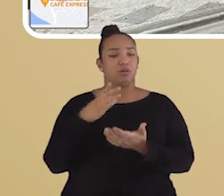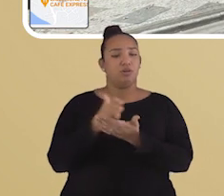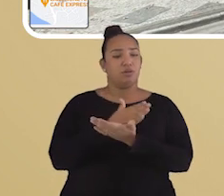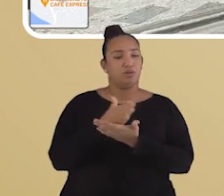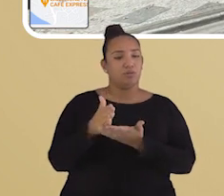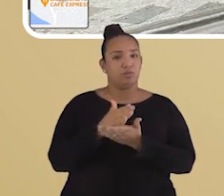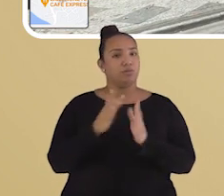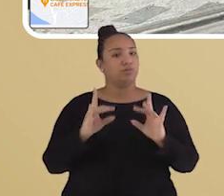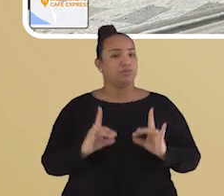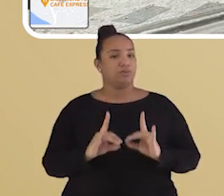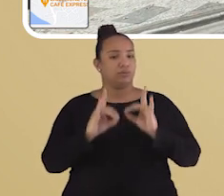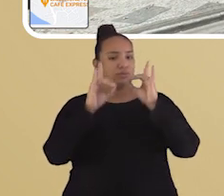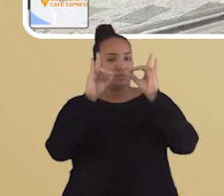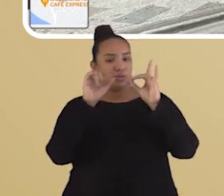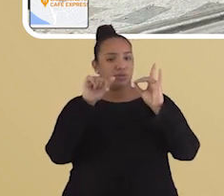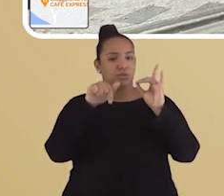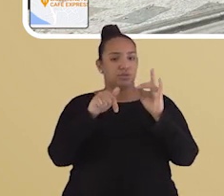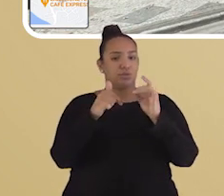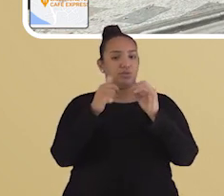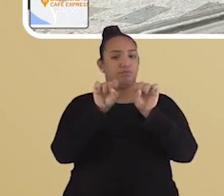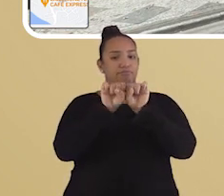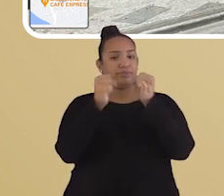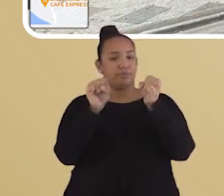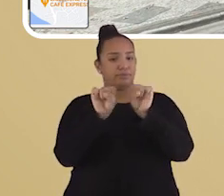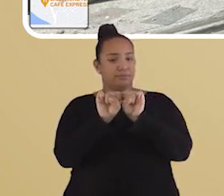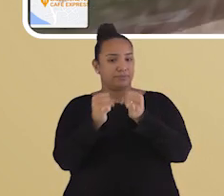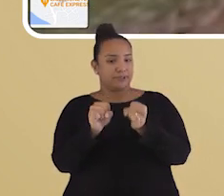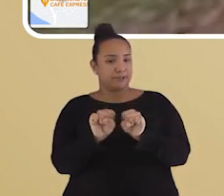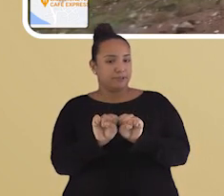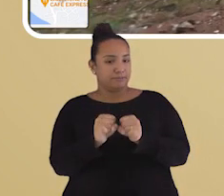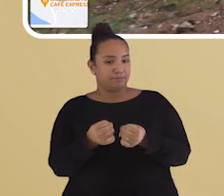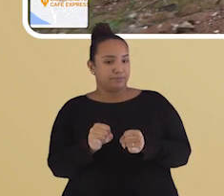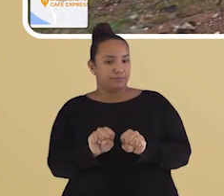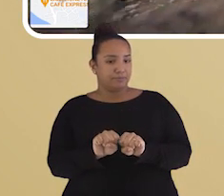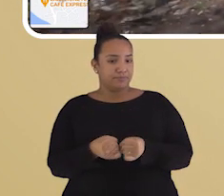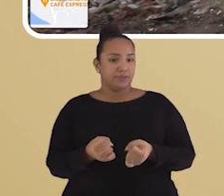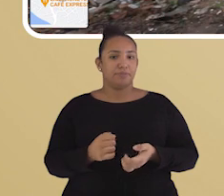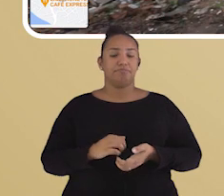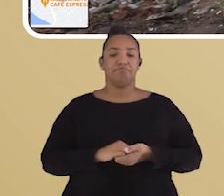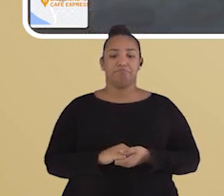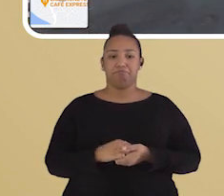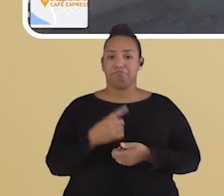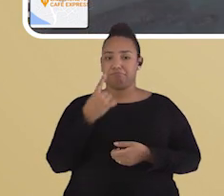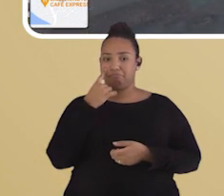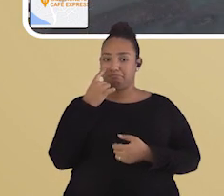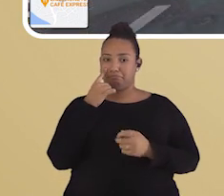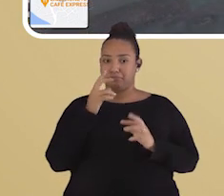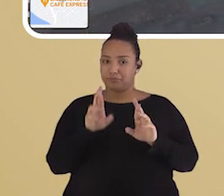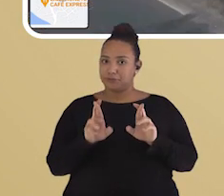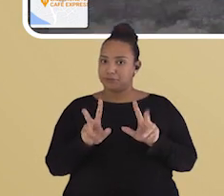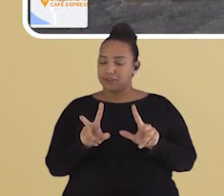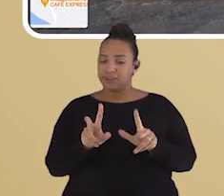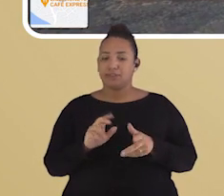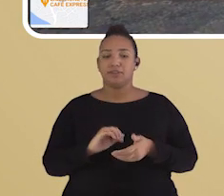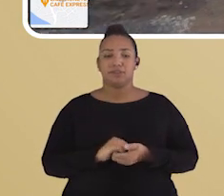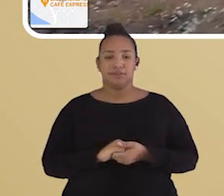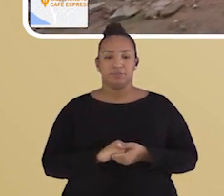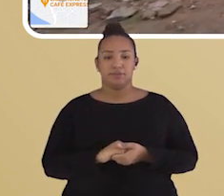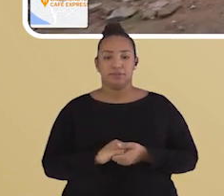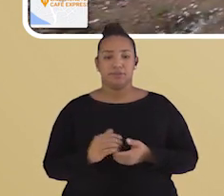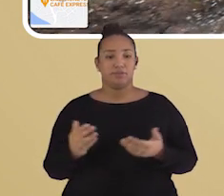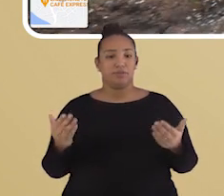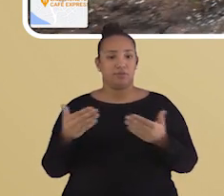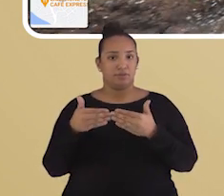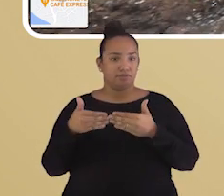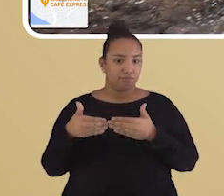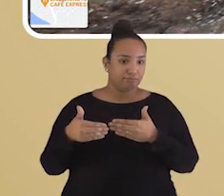prédios, como eu tô apontando na setinha, começaram a ser demolidos nessa área. E olha a diferença quando a